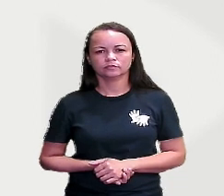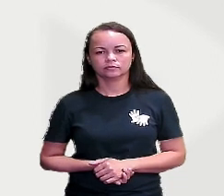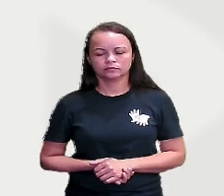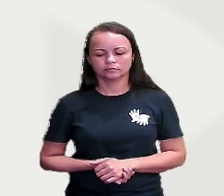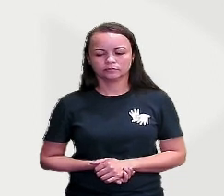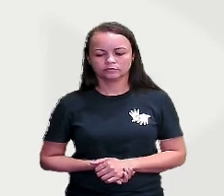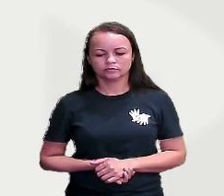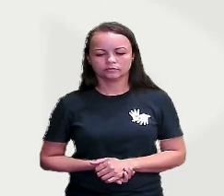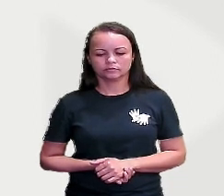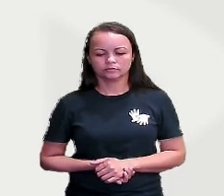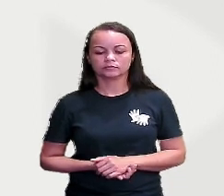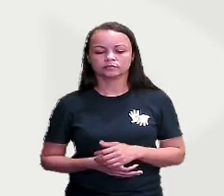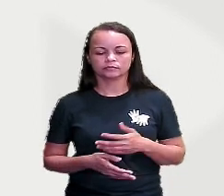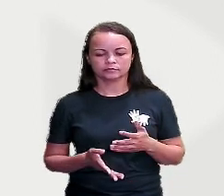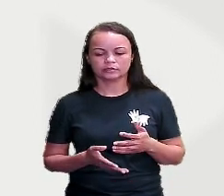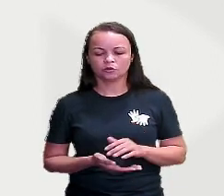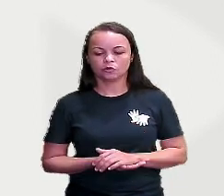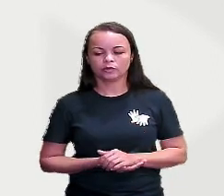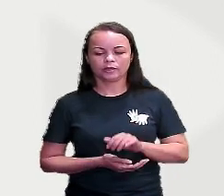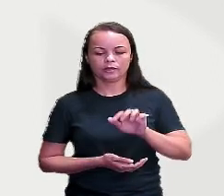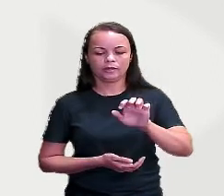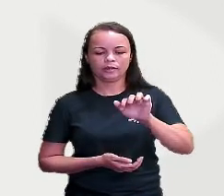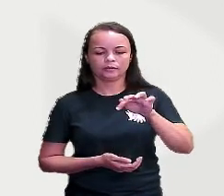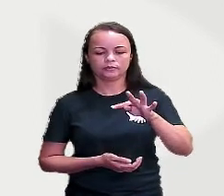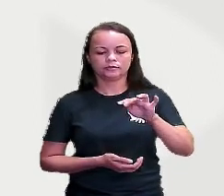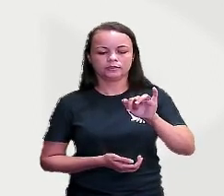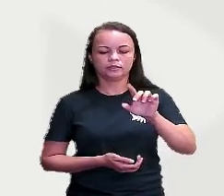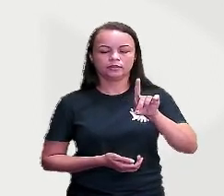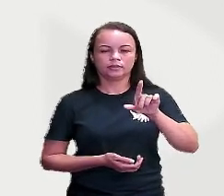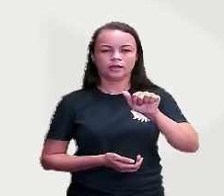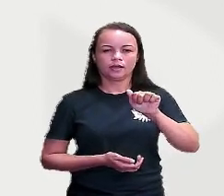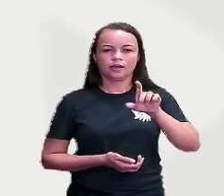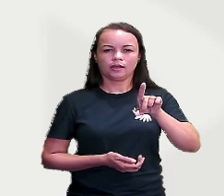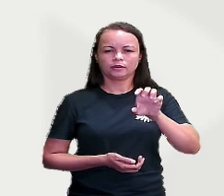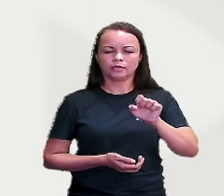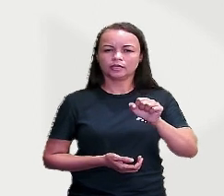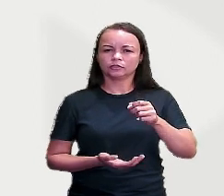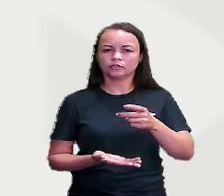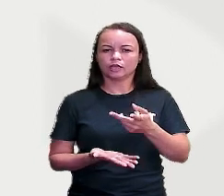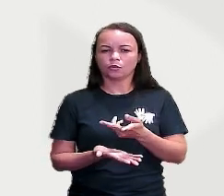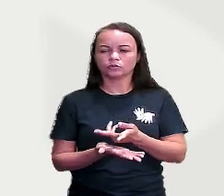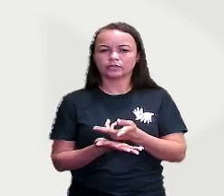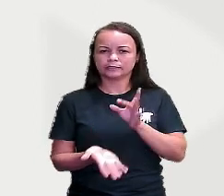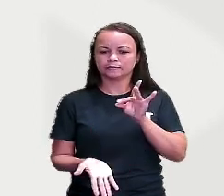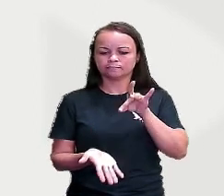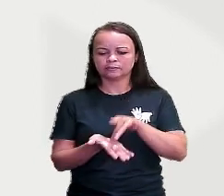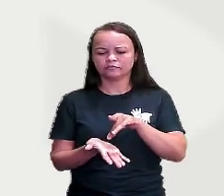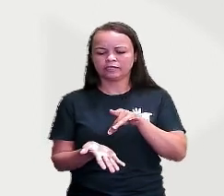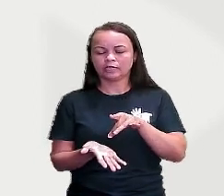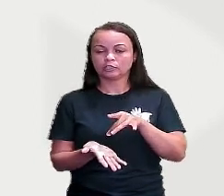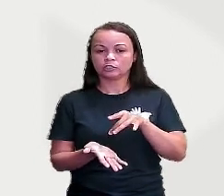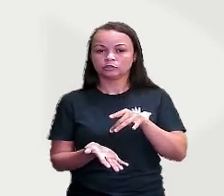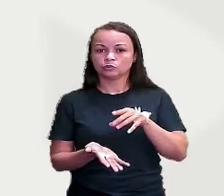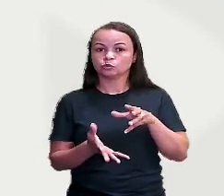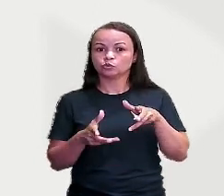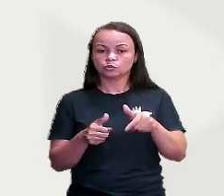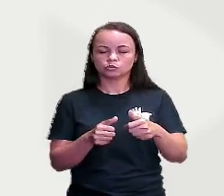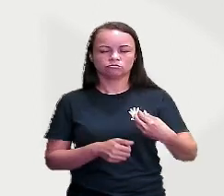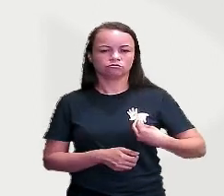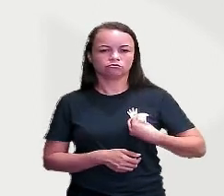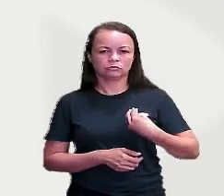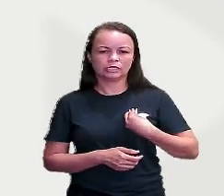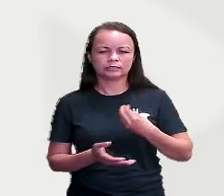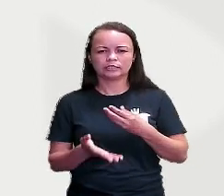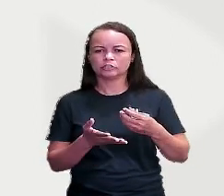Ó, coloque ali, entidade, né, é aquilo que constitui a existência de algo real, essência. Por isso que eu digo, tudo que existe, que a gente sabe que